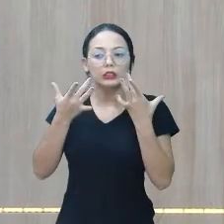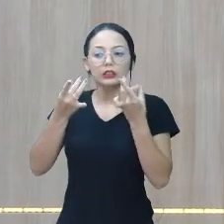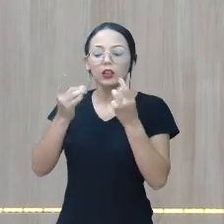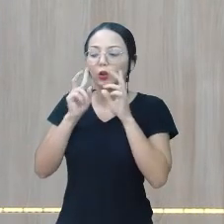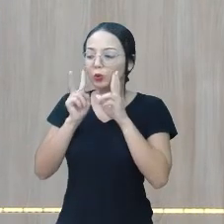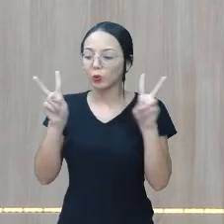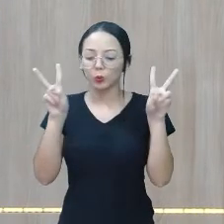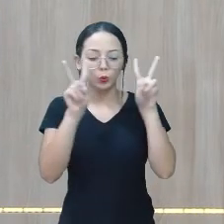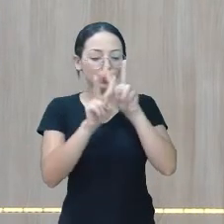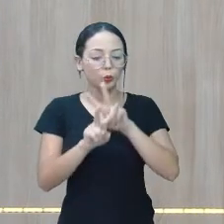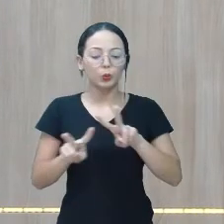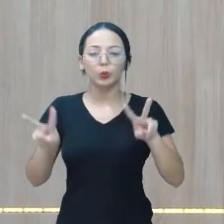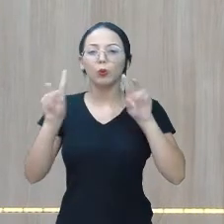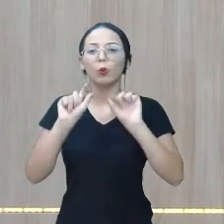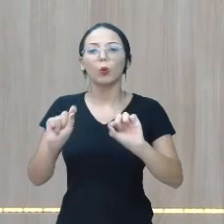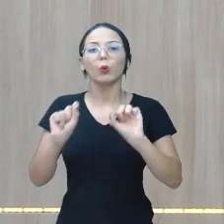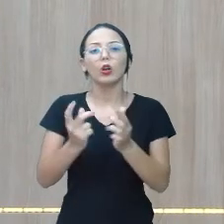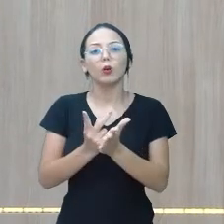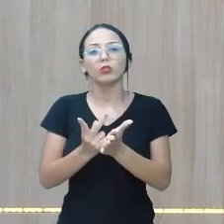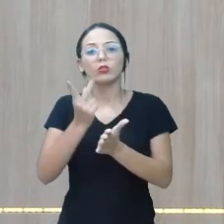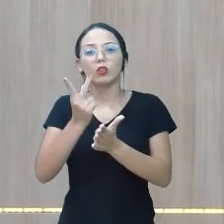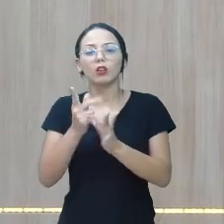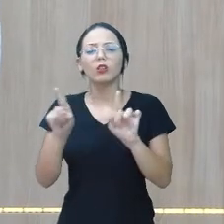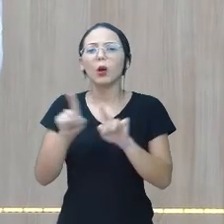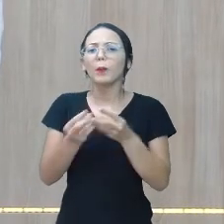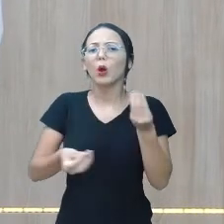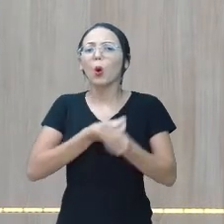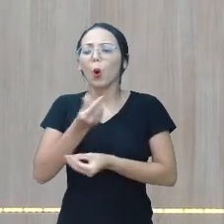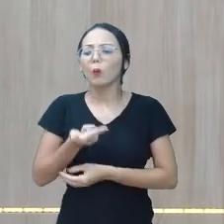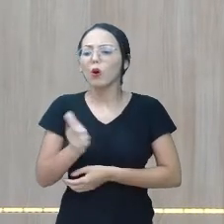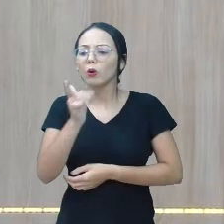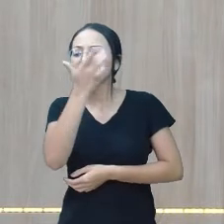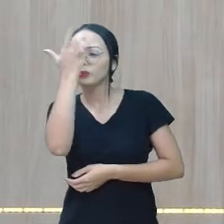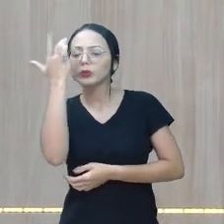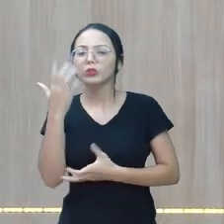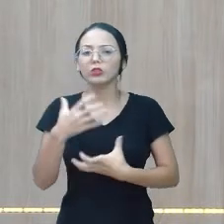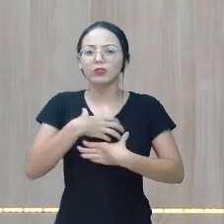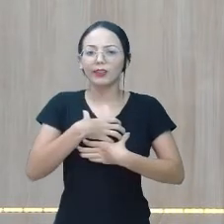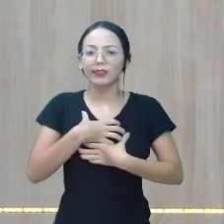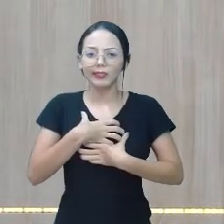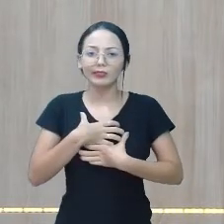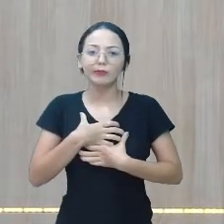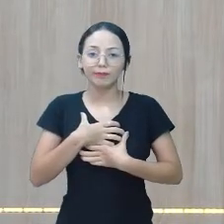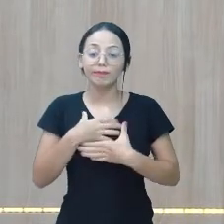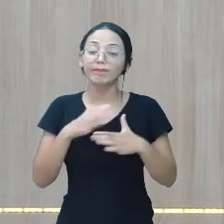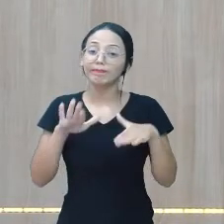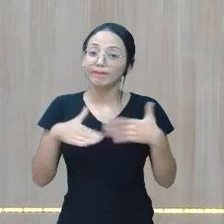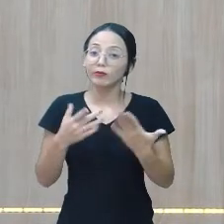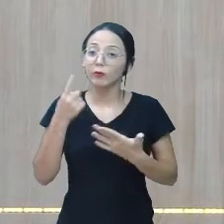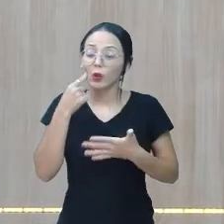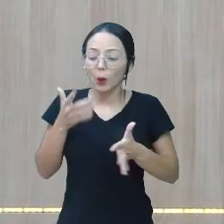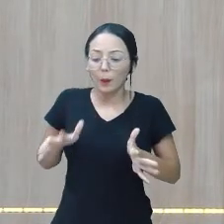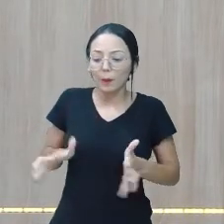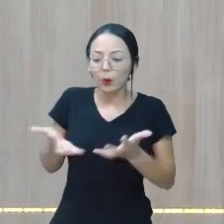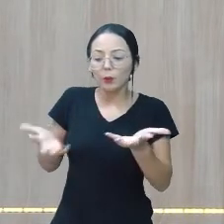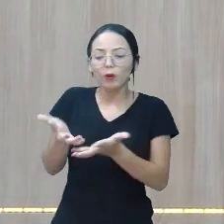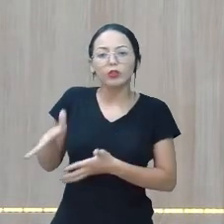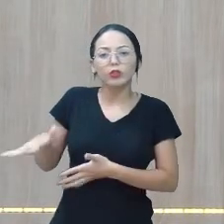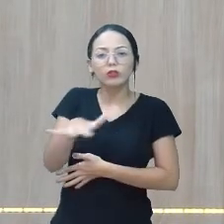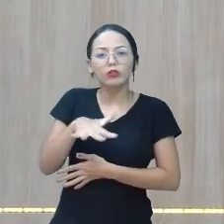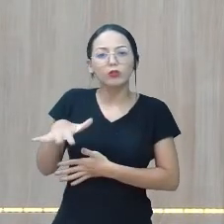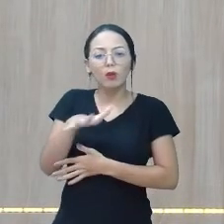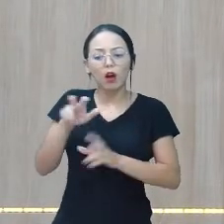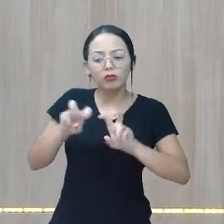acontecendo ao nosso redor. E como o outro se sente em relação a essa atitude. Então, promover espaço de